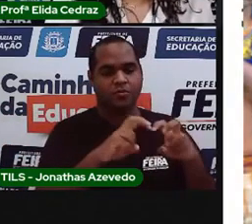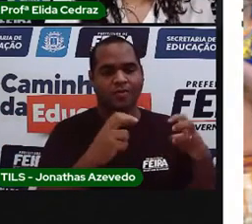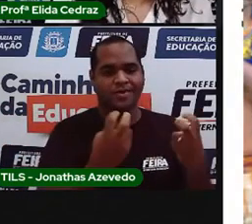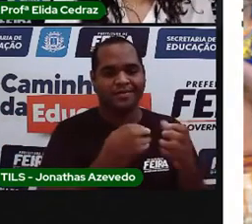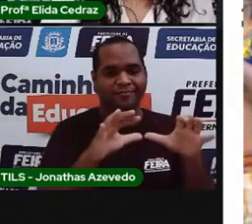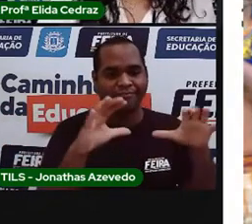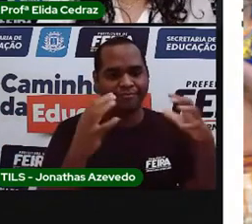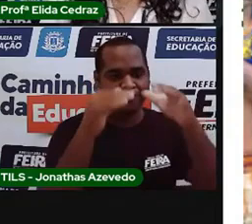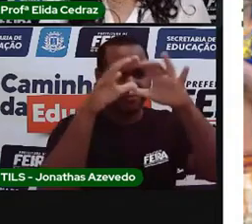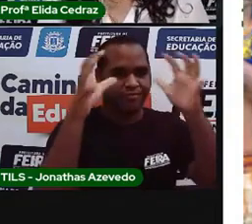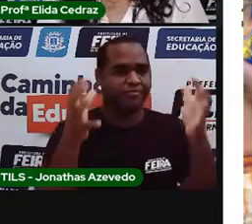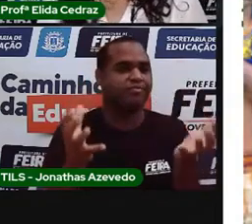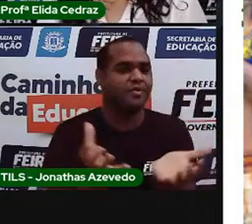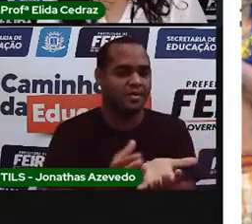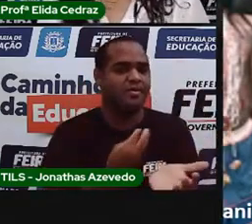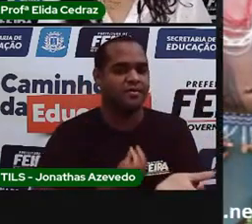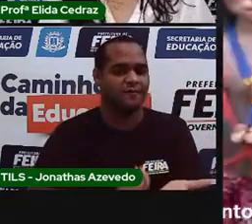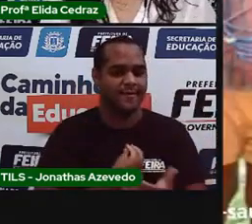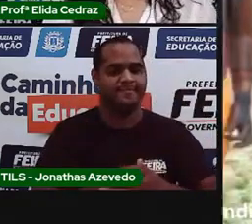lá na sua atriz.